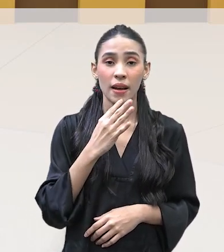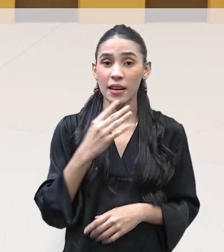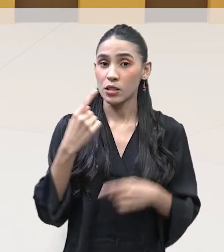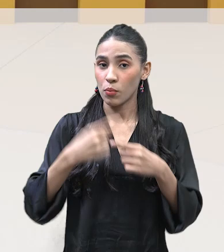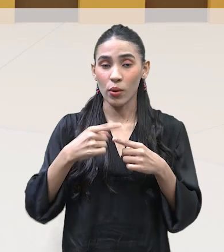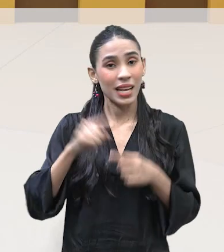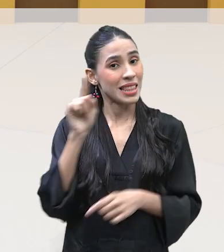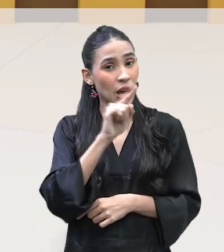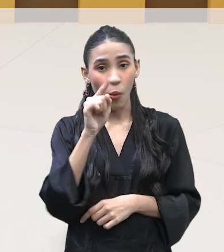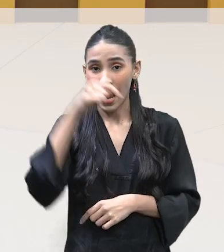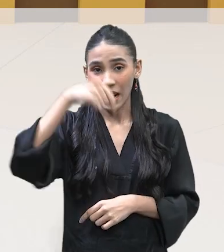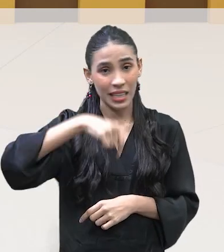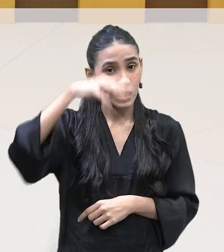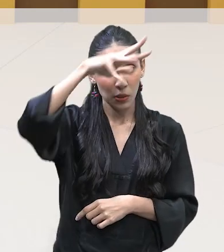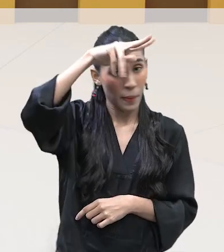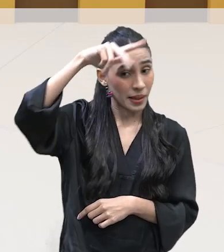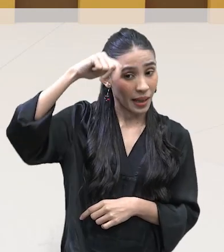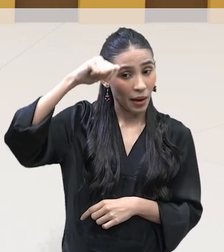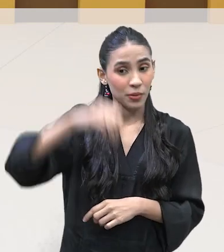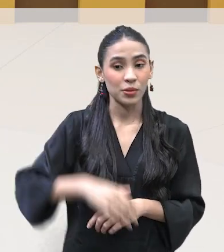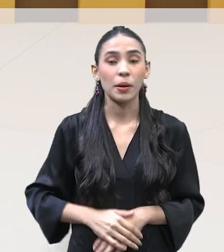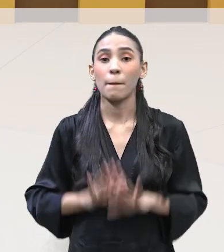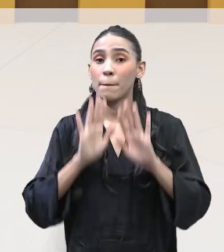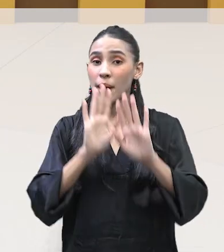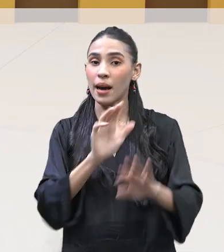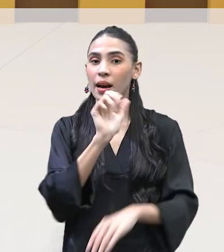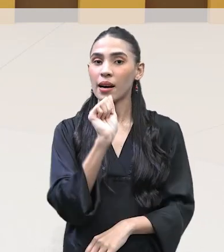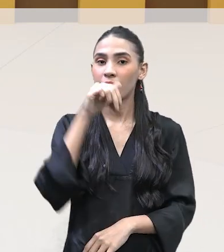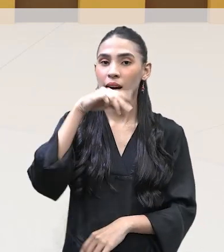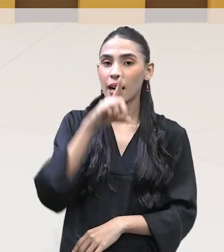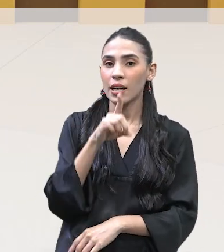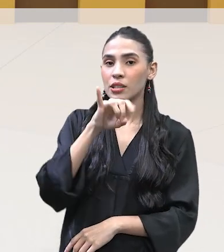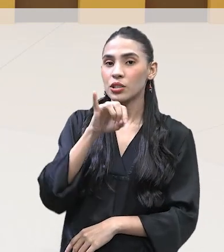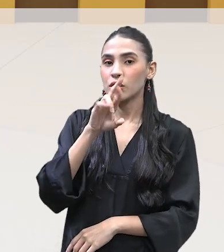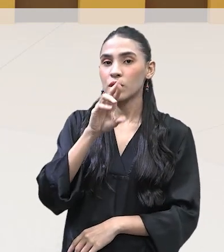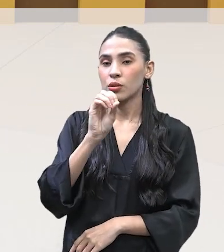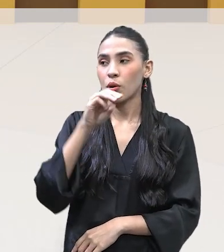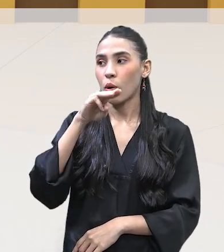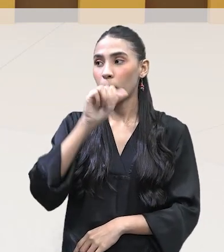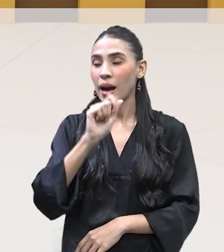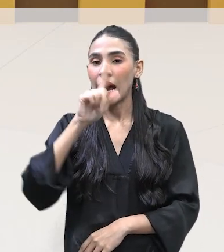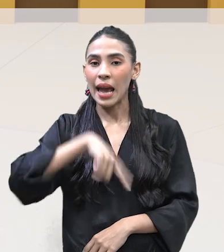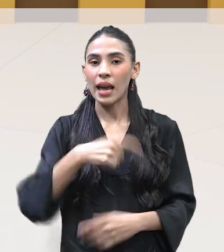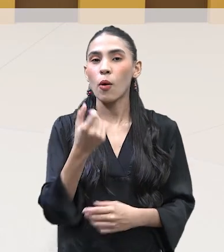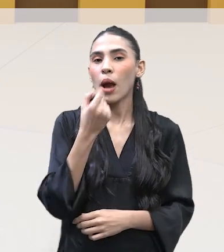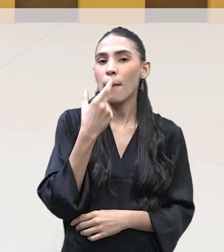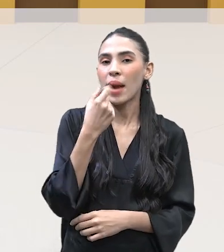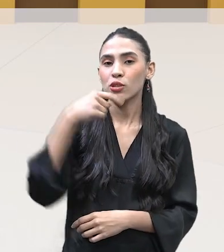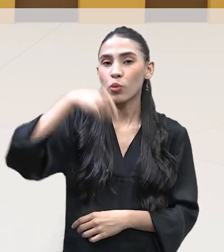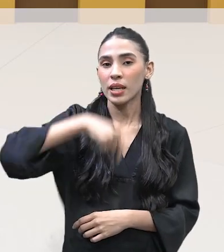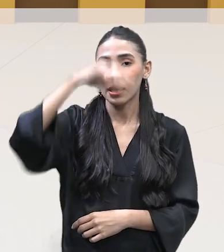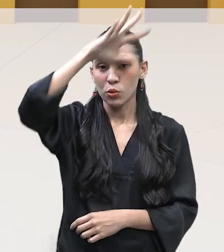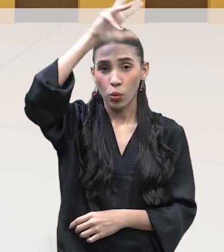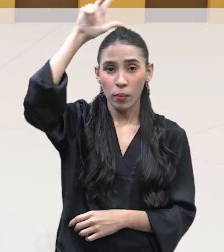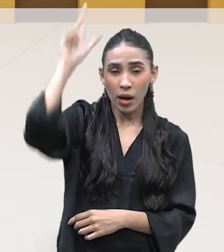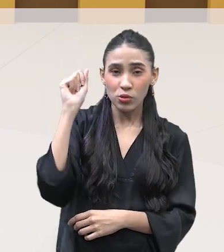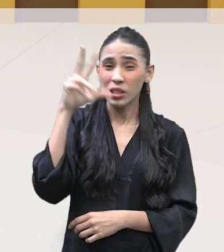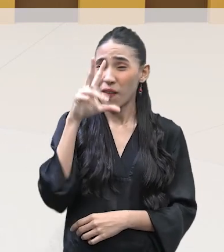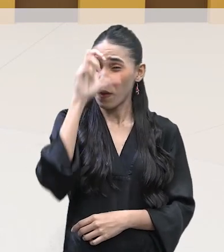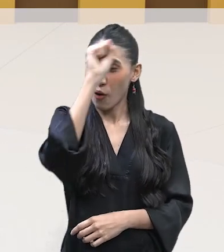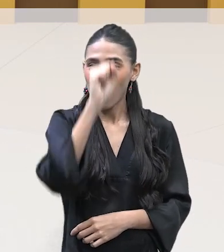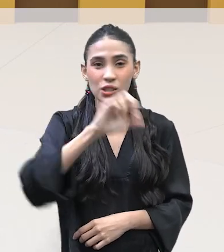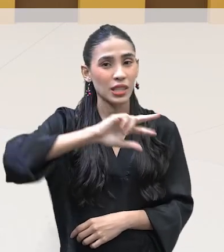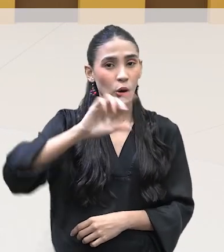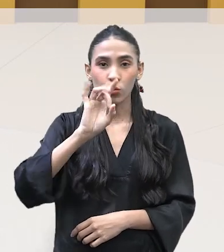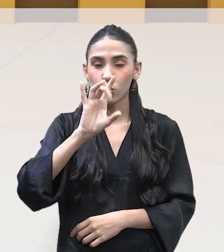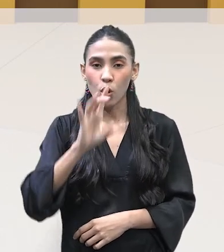amazonense, né? Então, mas a andiroba é um anti-inflamatório aqui do Amazonas, né? Muito potente. Não só